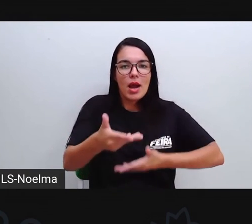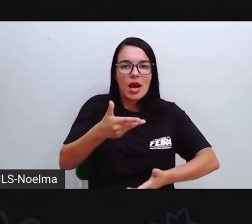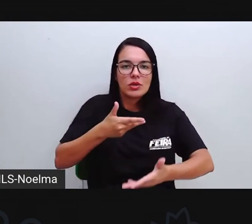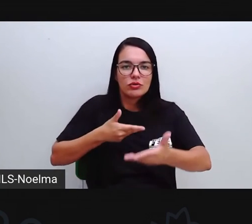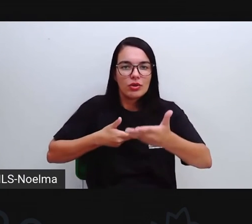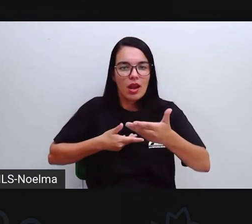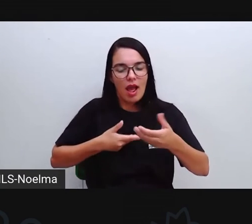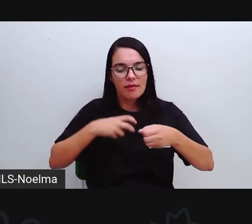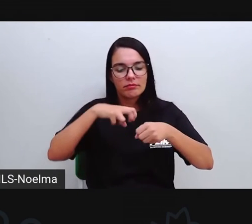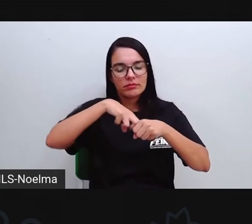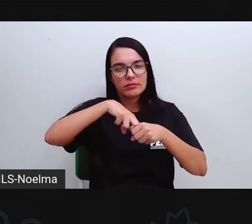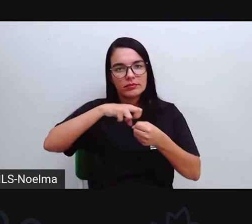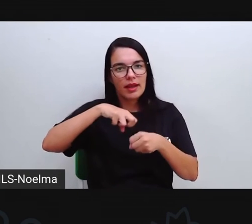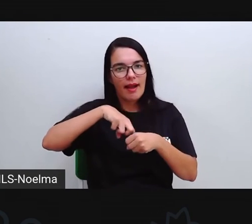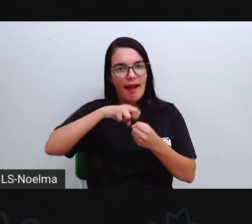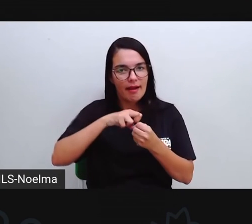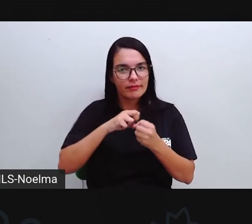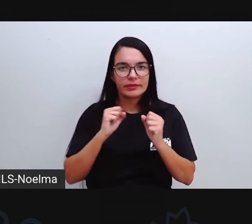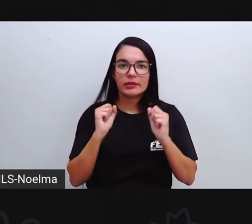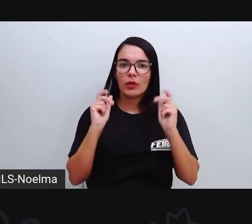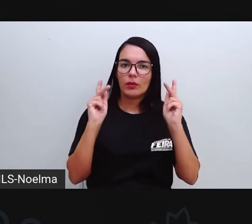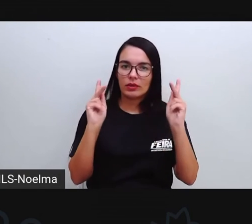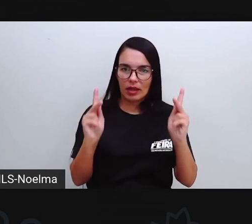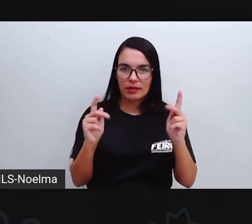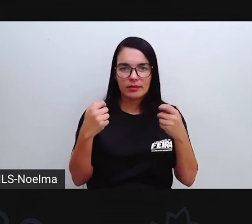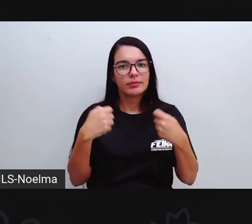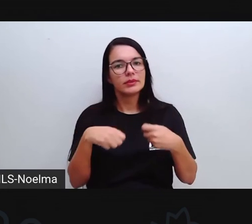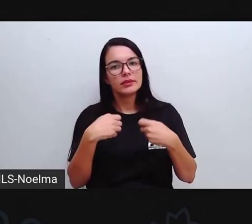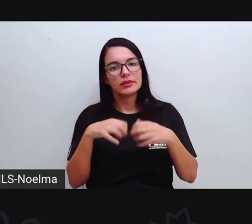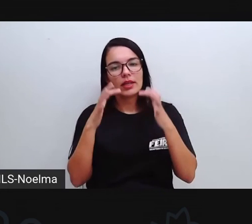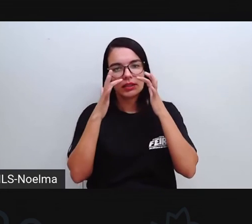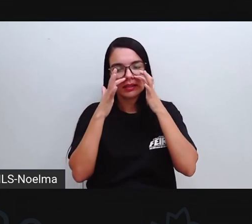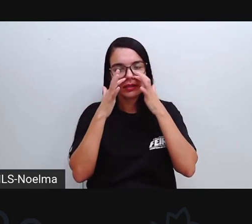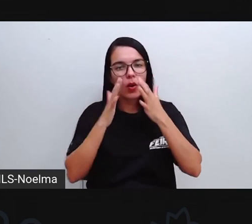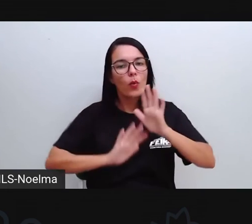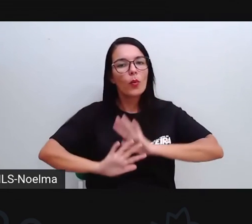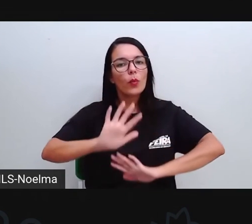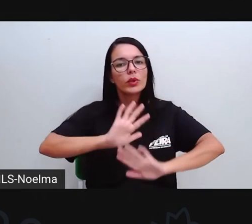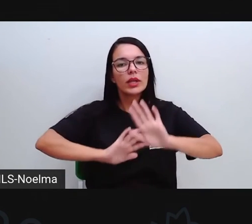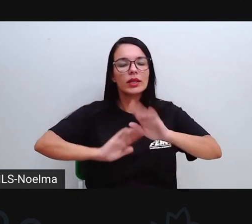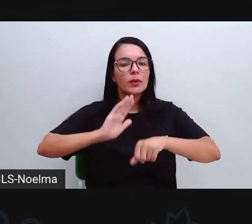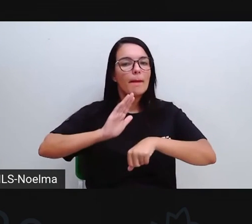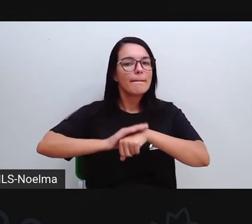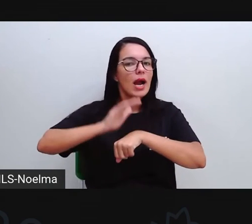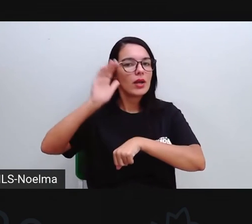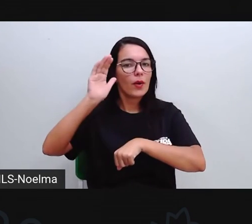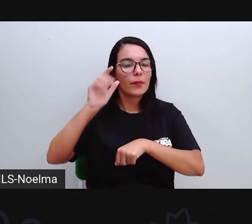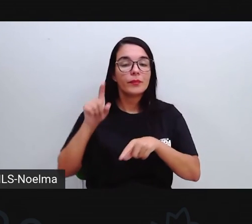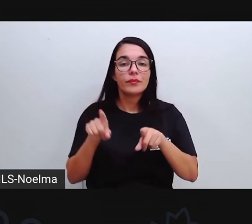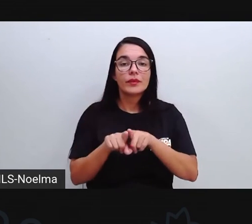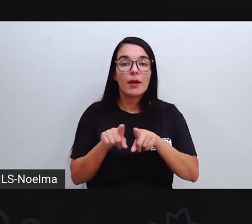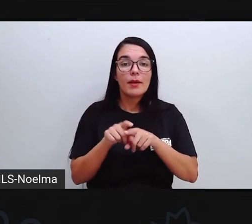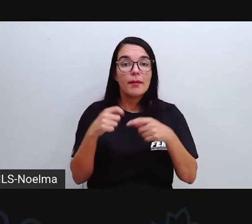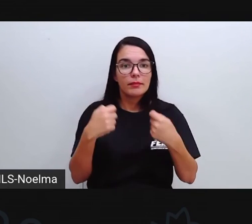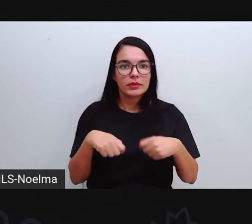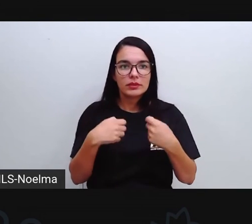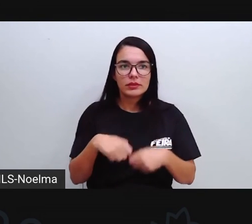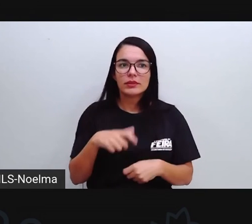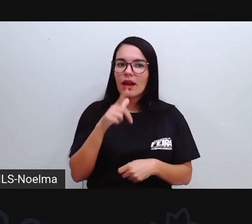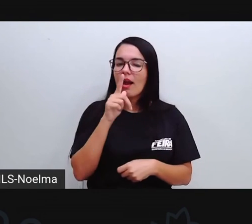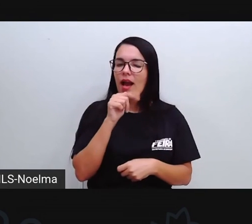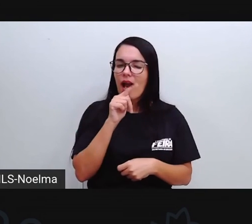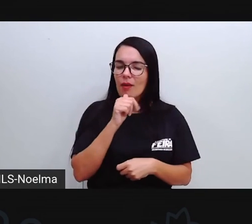Do coronavírus A gente precisa se atentar E ter um cuidado Ainda maior E a gente também Precisa estar Se hidratando